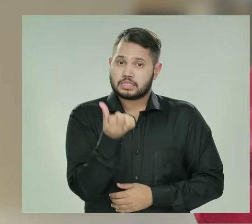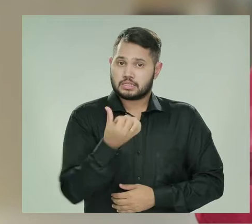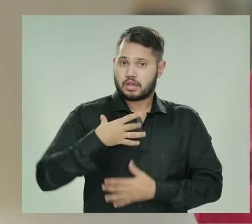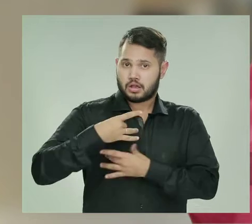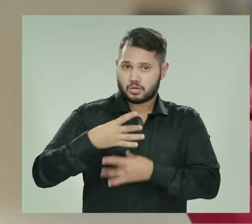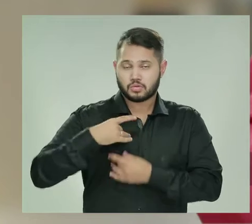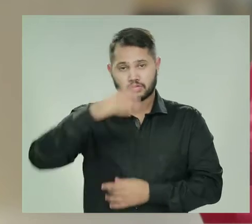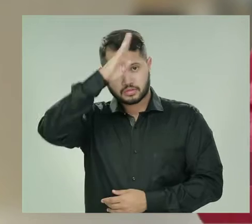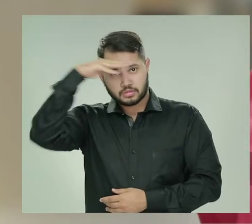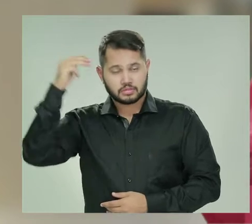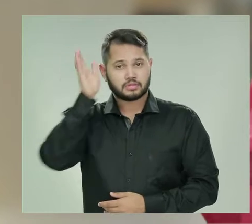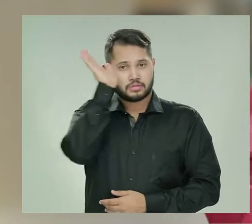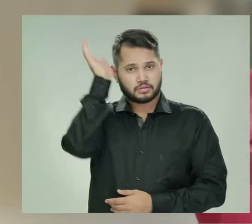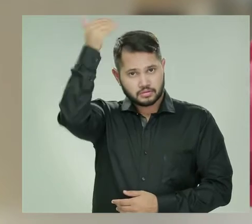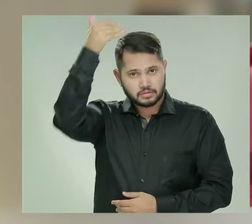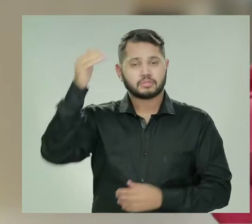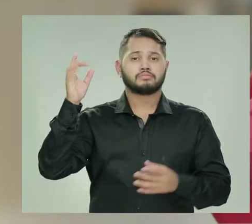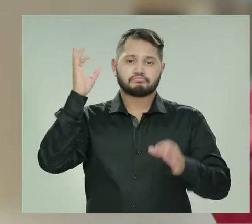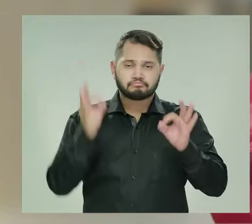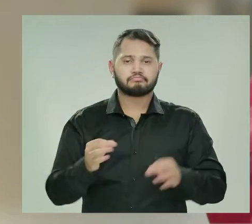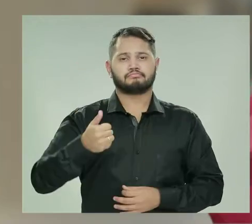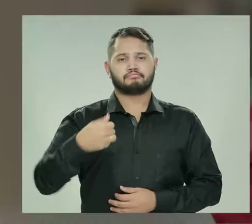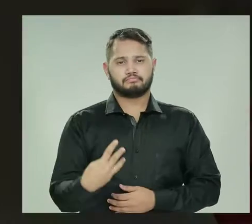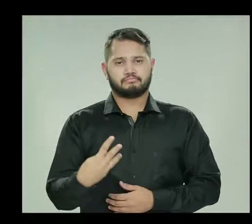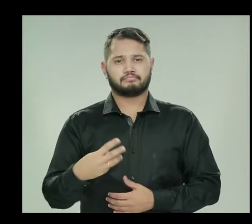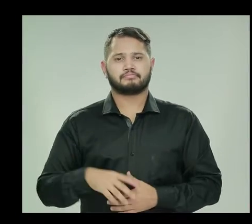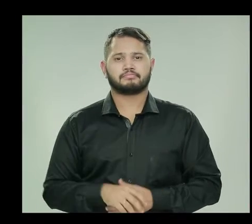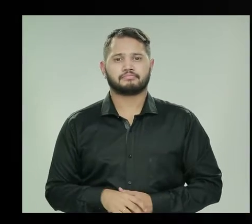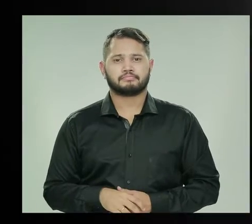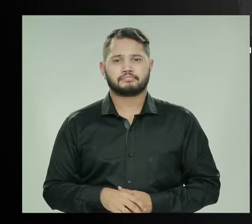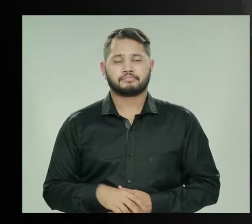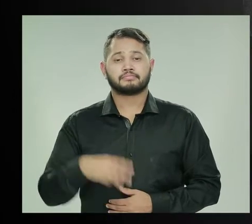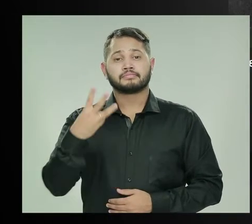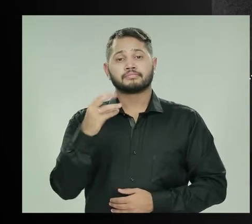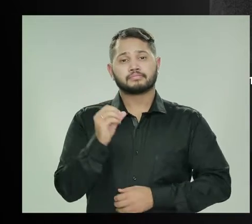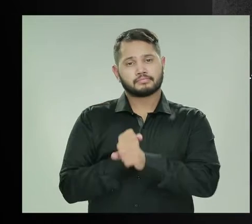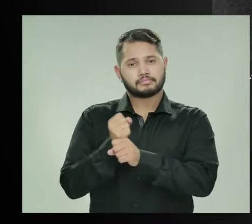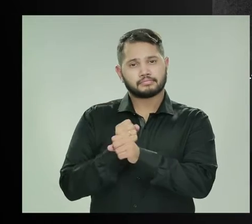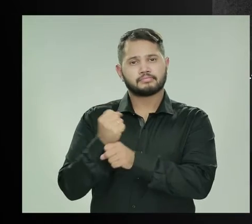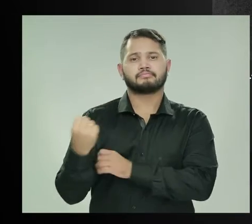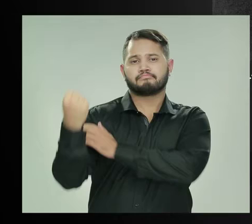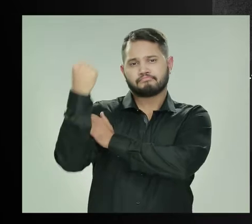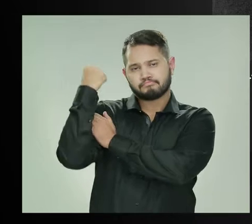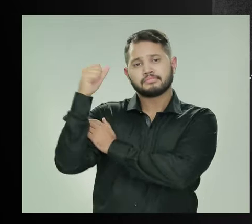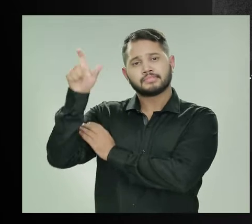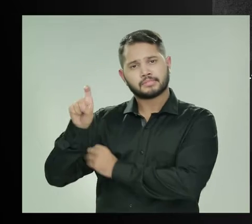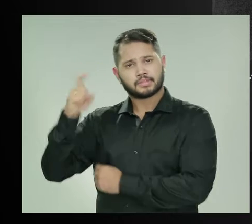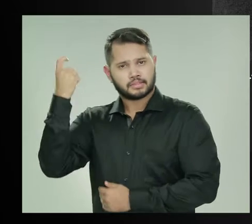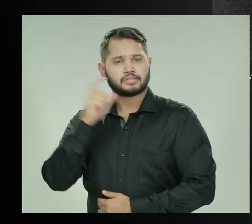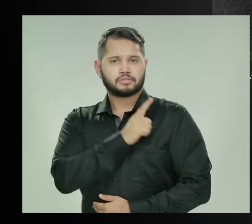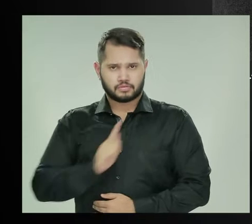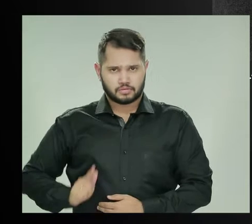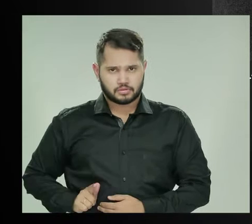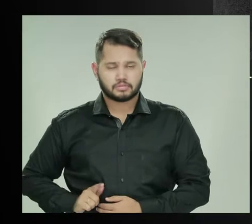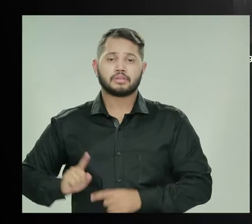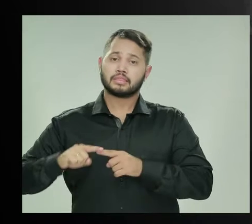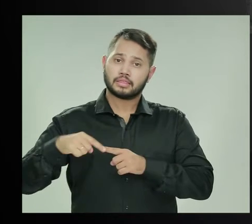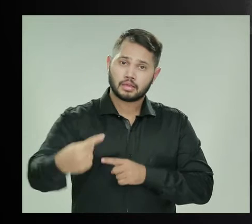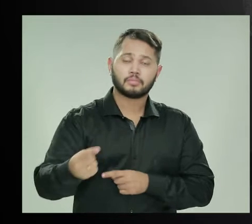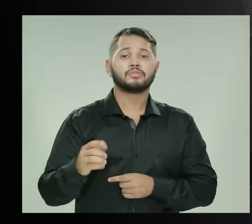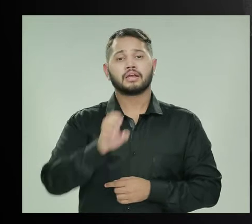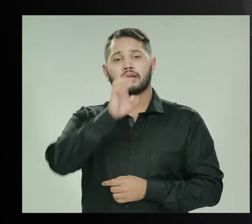vote dia 6 de agosto Zé Ricardo e Sinésio com 13 Há 30 anos Amazonino já era governador